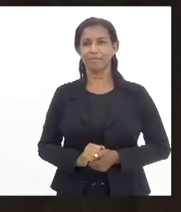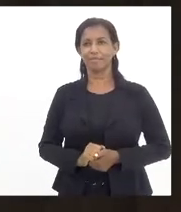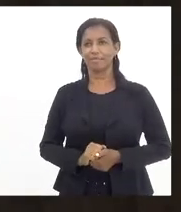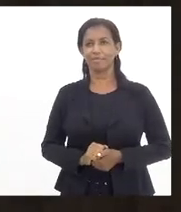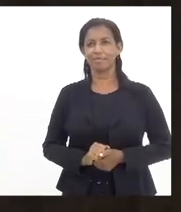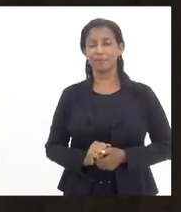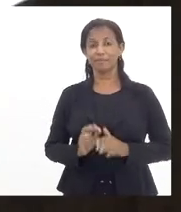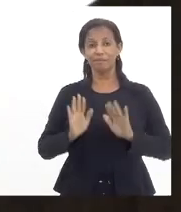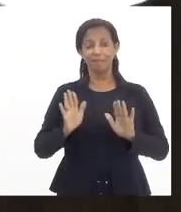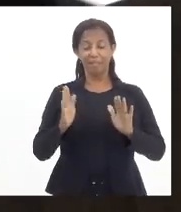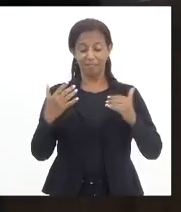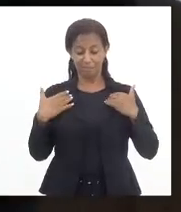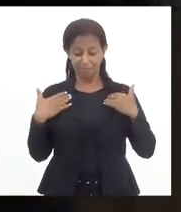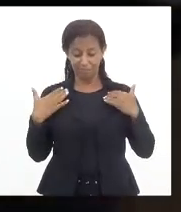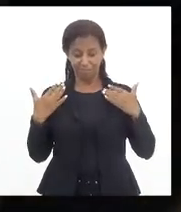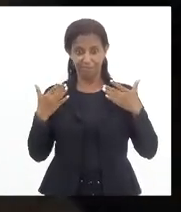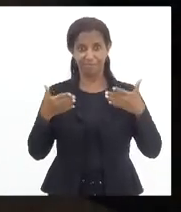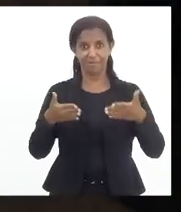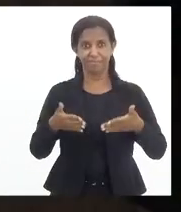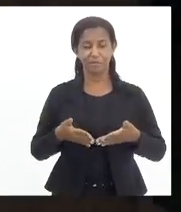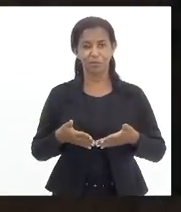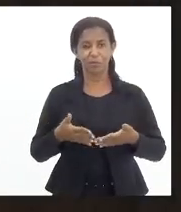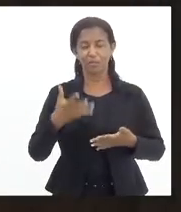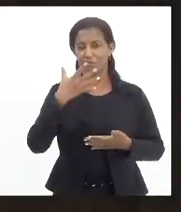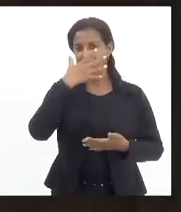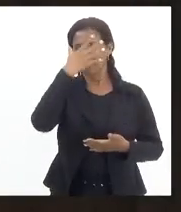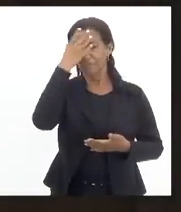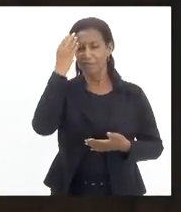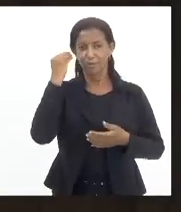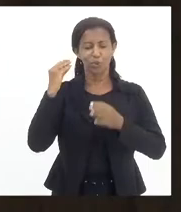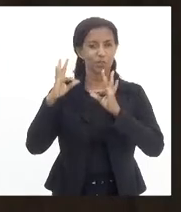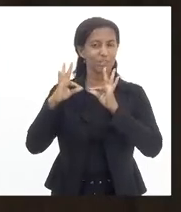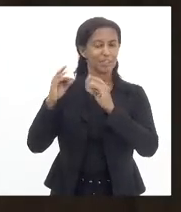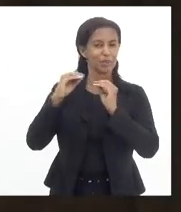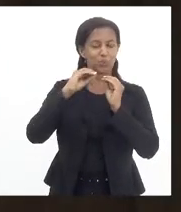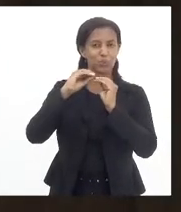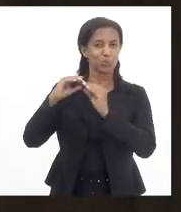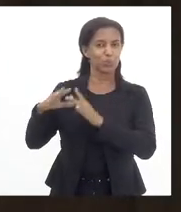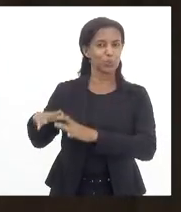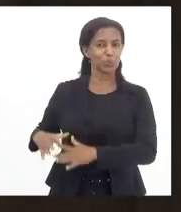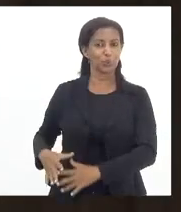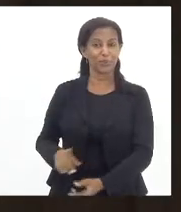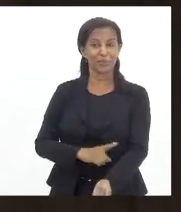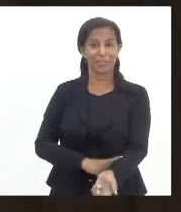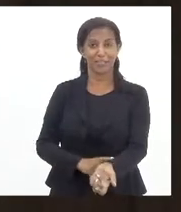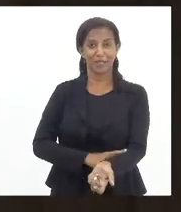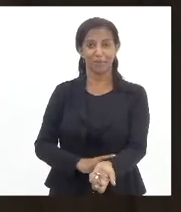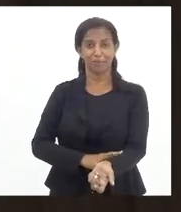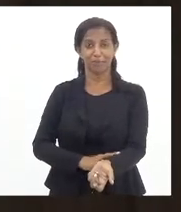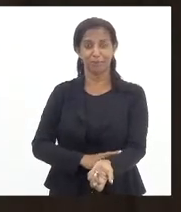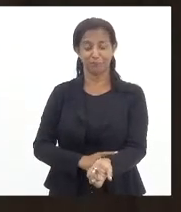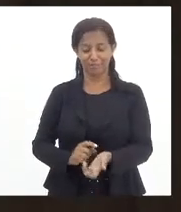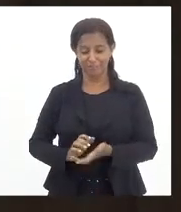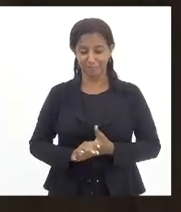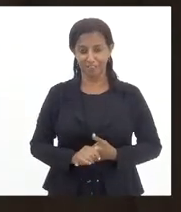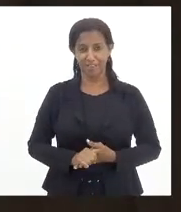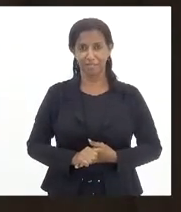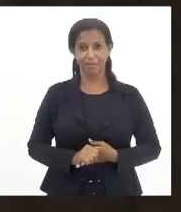Mas, cheguei aqui, esqueci tudo, entendeu? Fiquei nervoso, né?